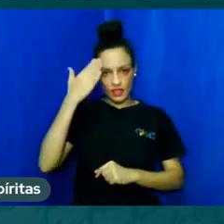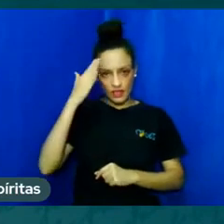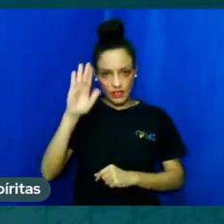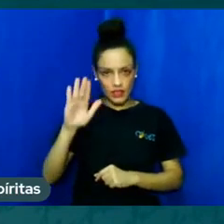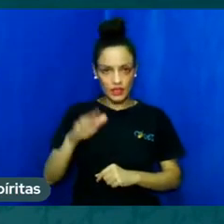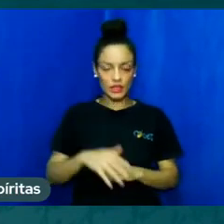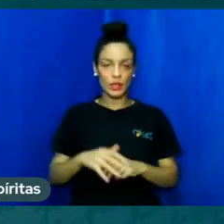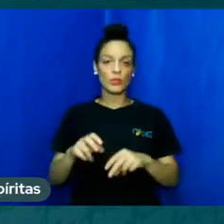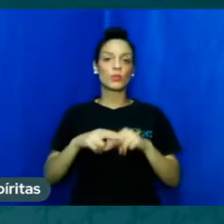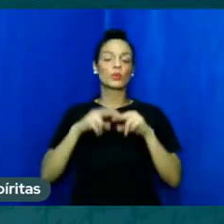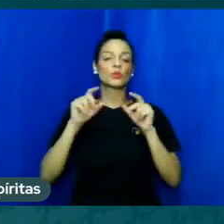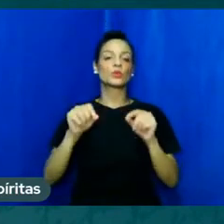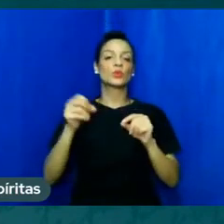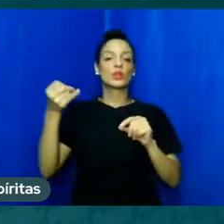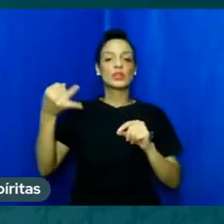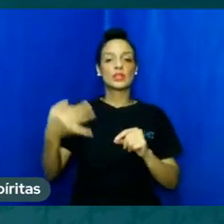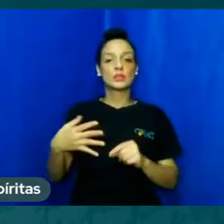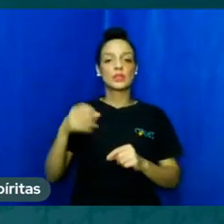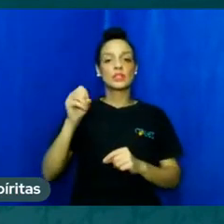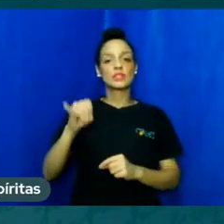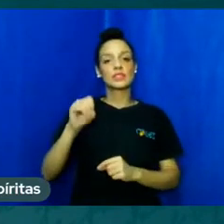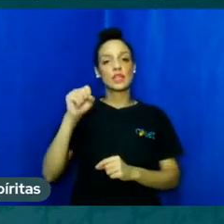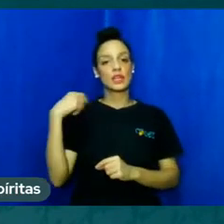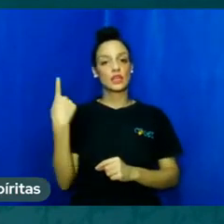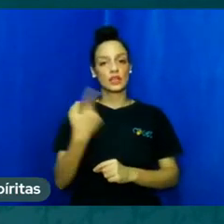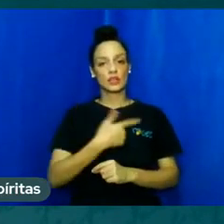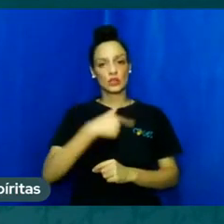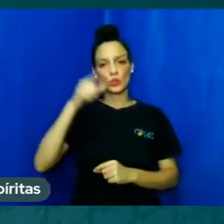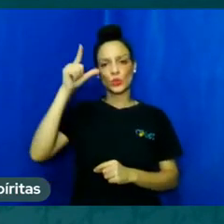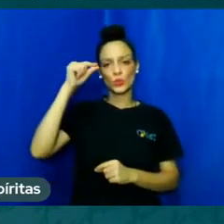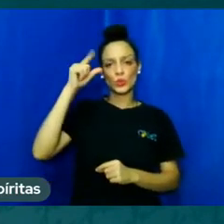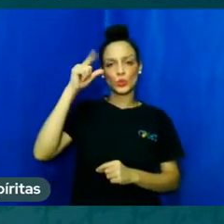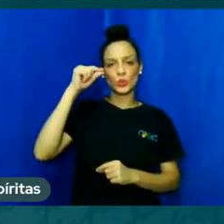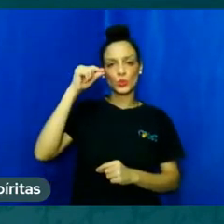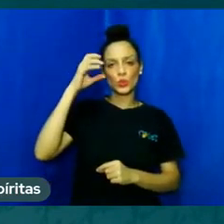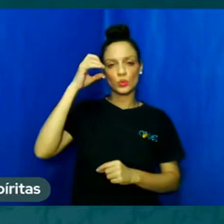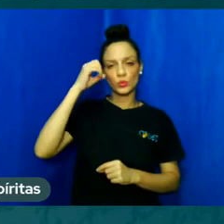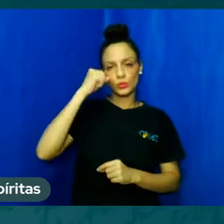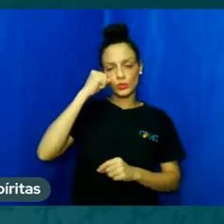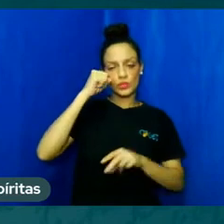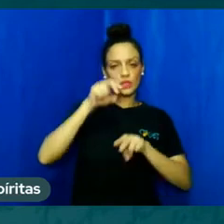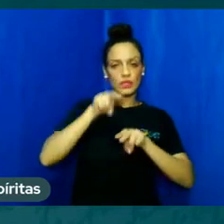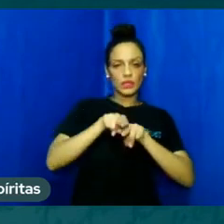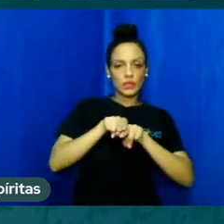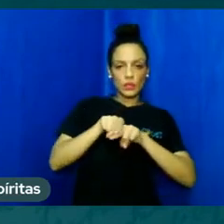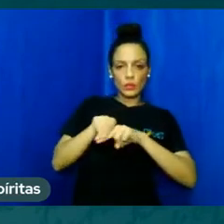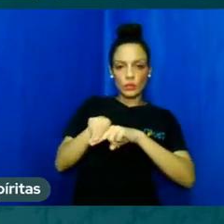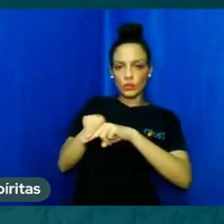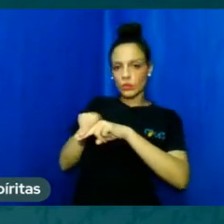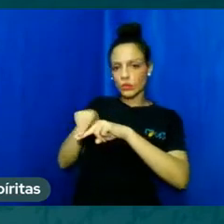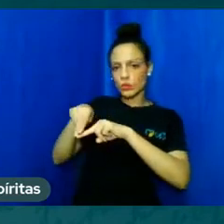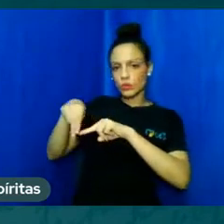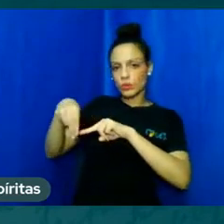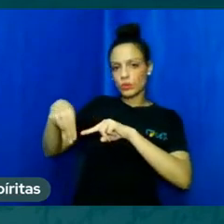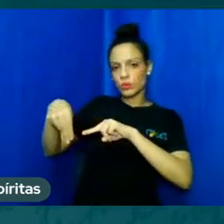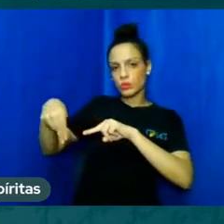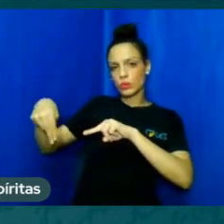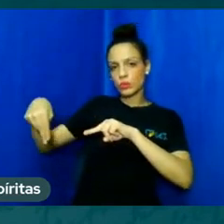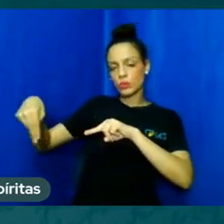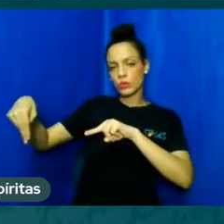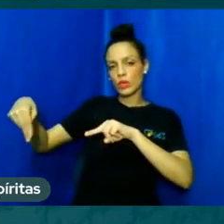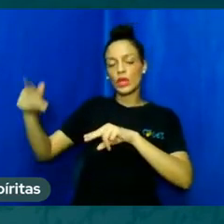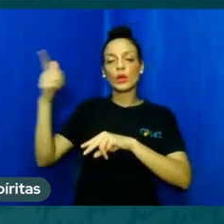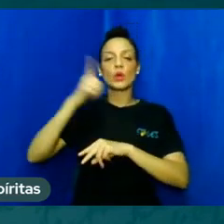uma parca ideia do que é uma vida espiritual. Então, para fazer essa diferença, os espíritos